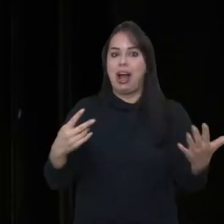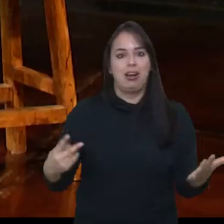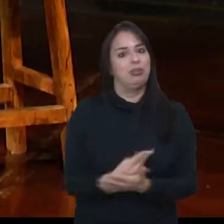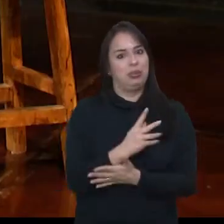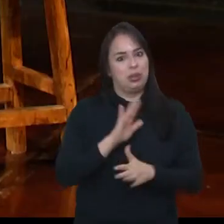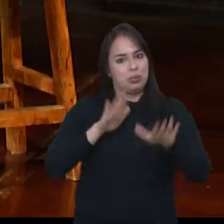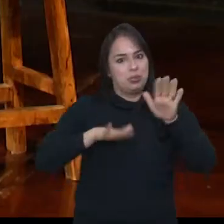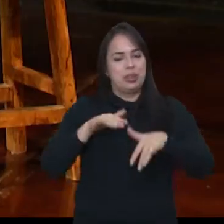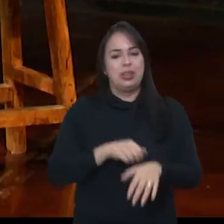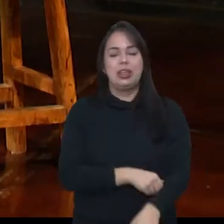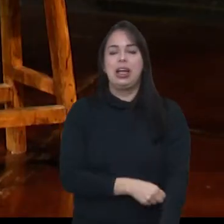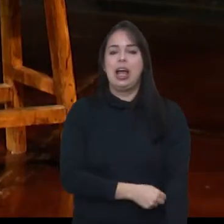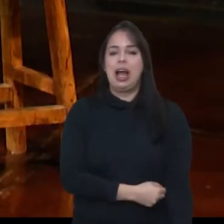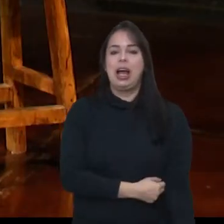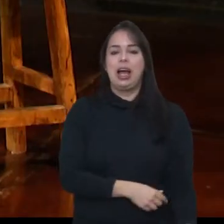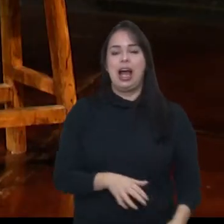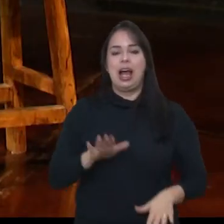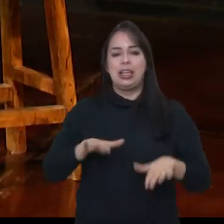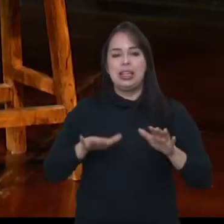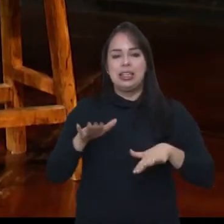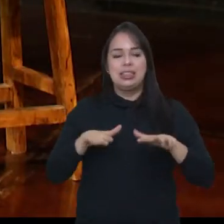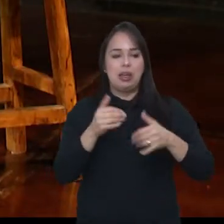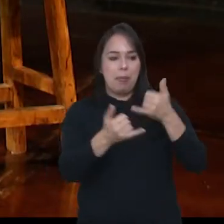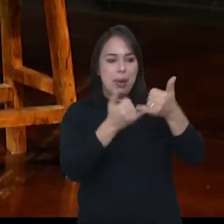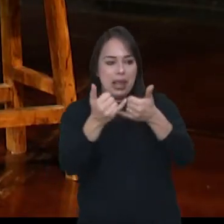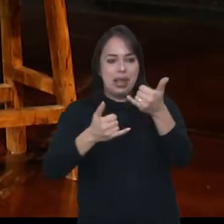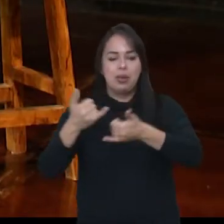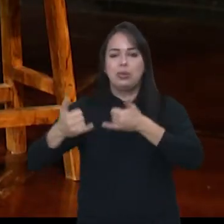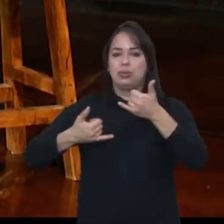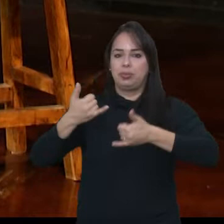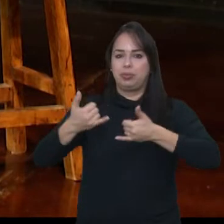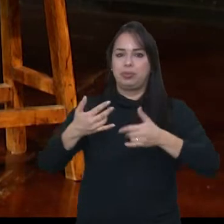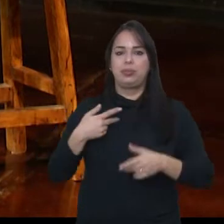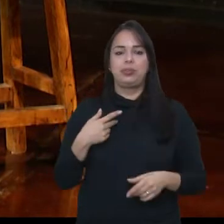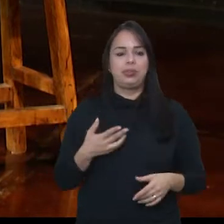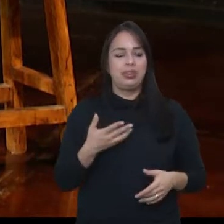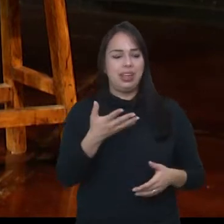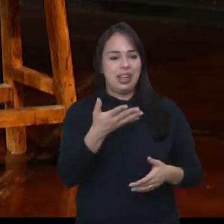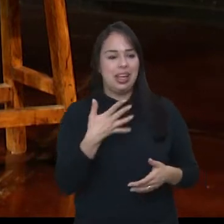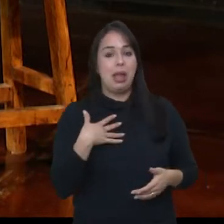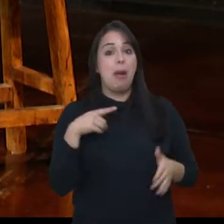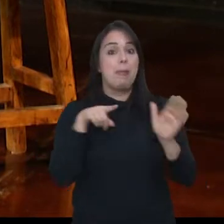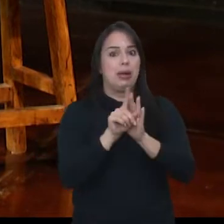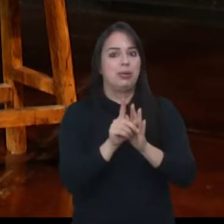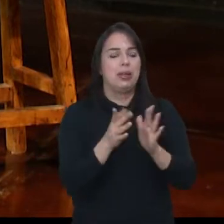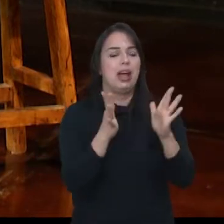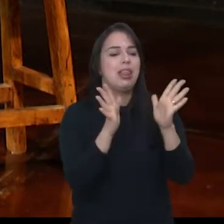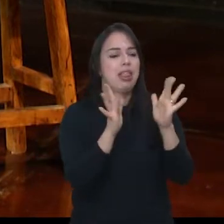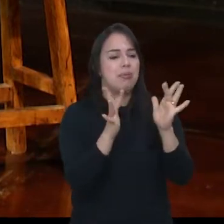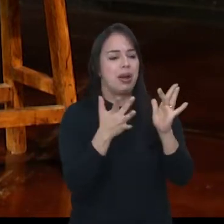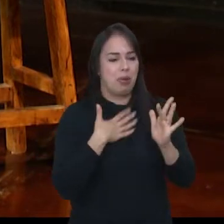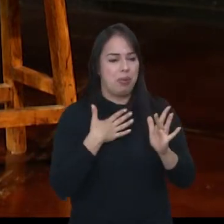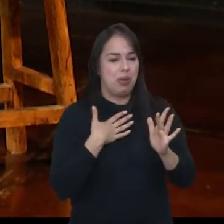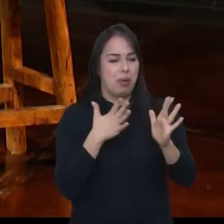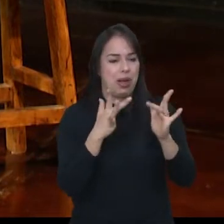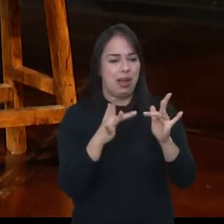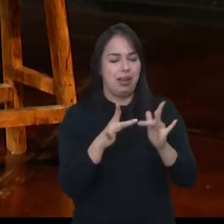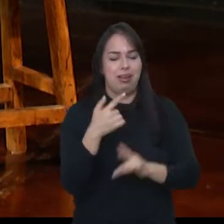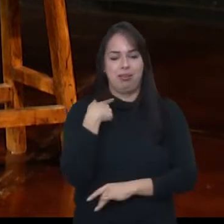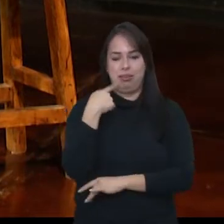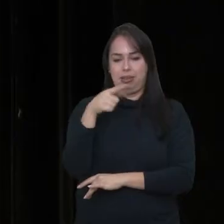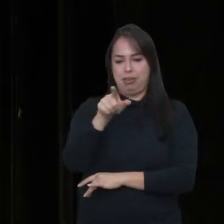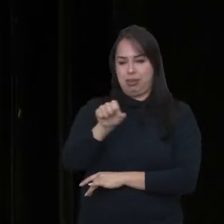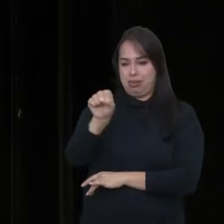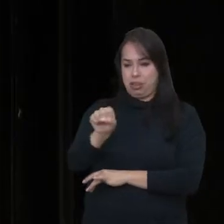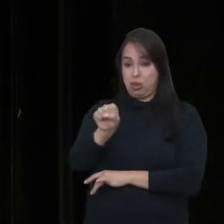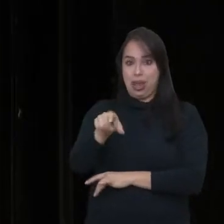espera, e na hora eu até brinco com a plateia e falo, né, por exemplo, alguém quer namorar comigo aqui, apontava uma pessoa que eu via que tava solteira na plateia, eu